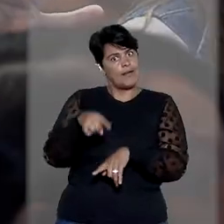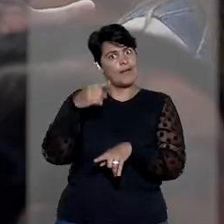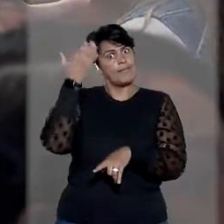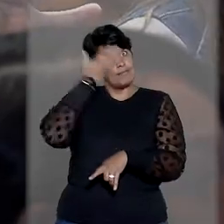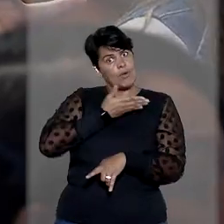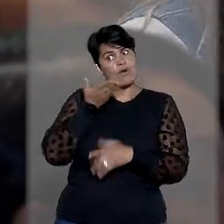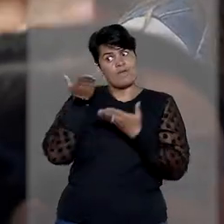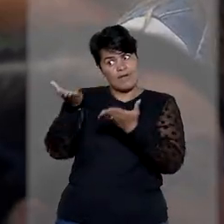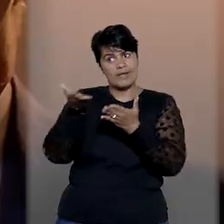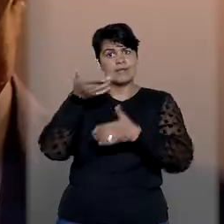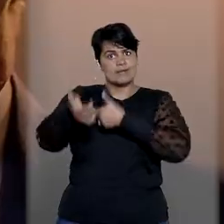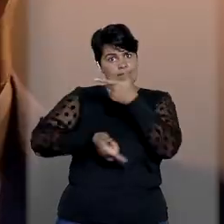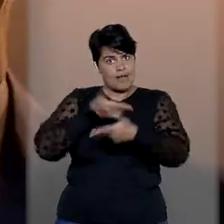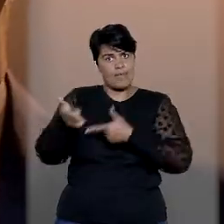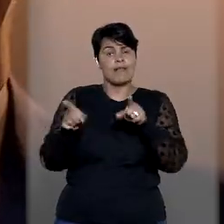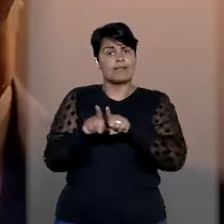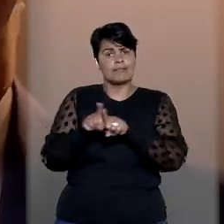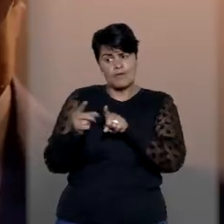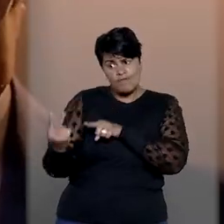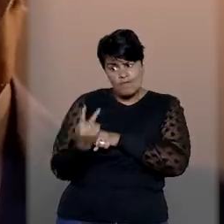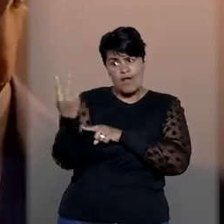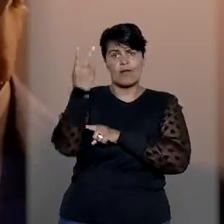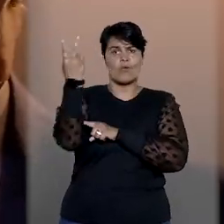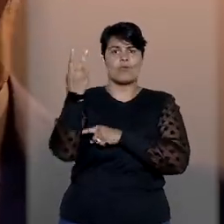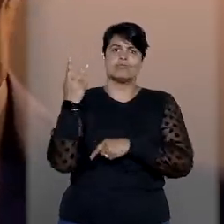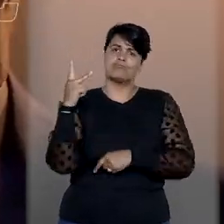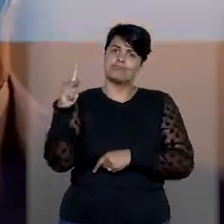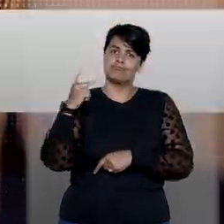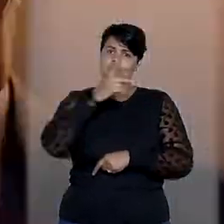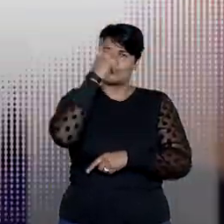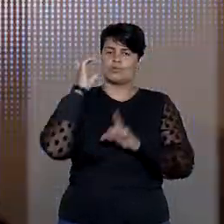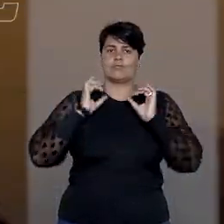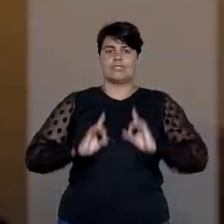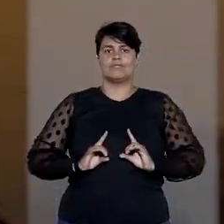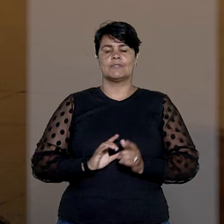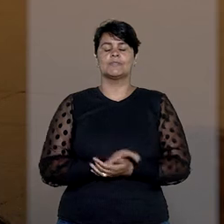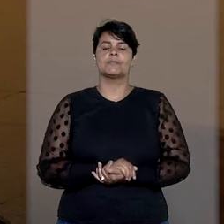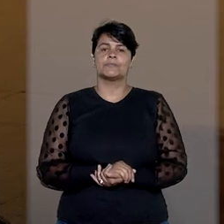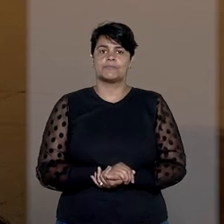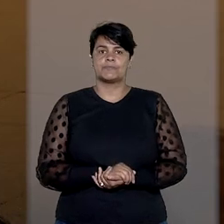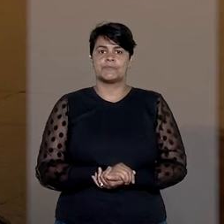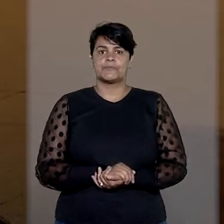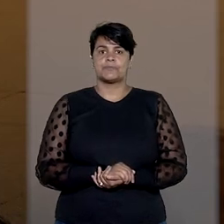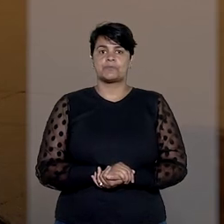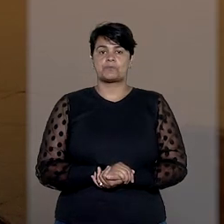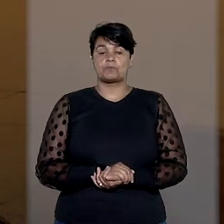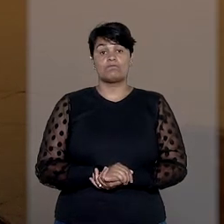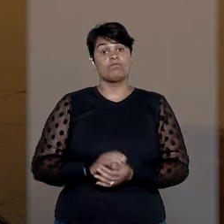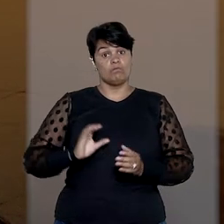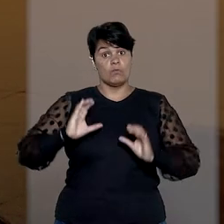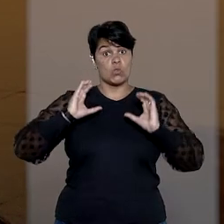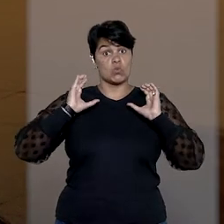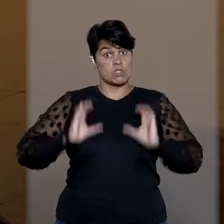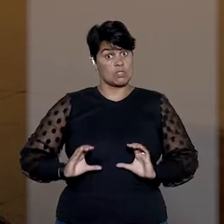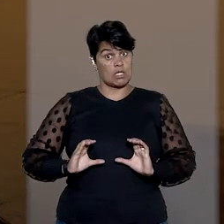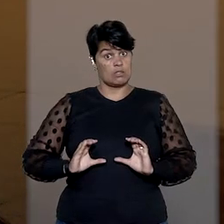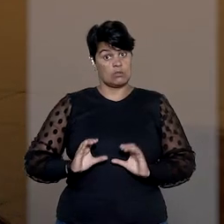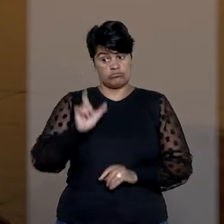trabalho deles e mostrar o valor da pessoa com deficiência. Um cidadão, ele por si só,